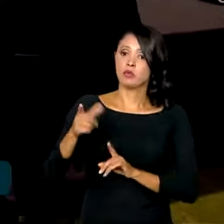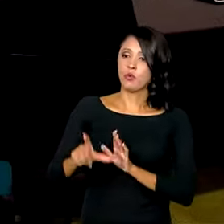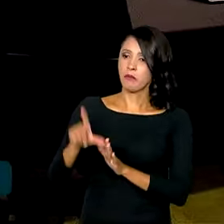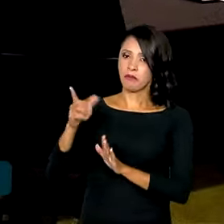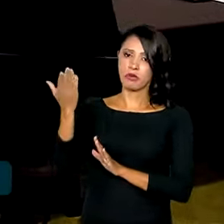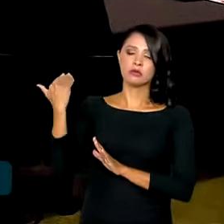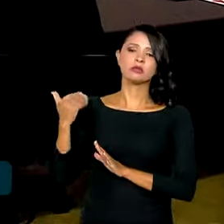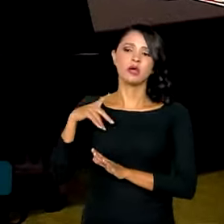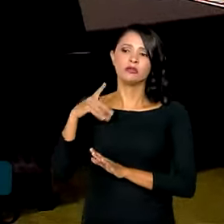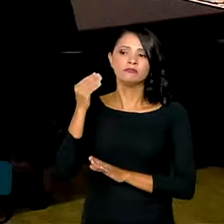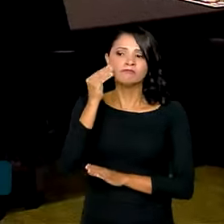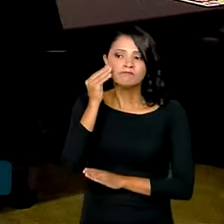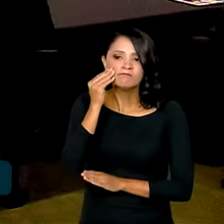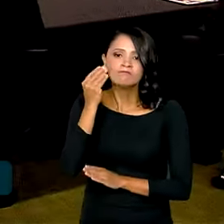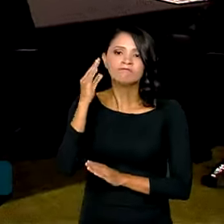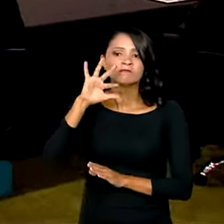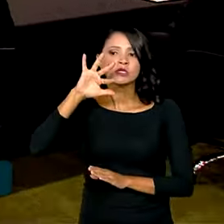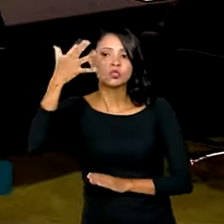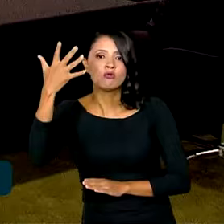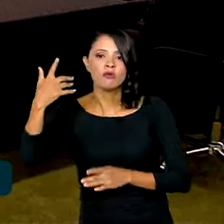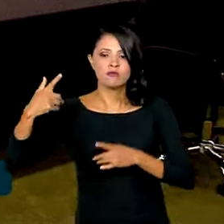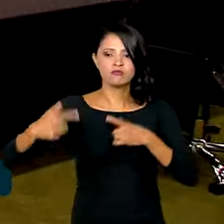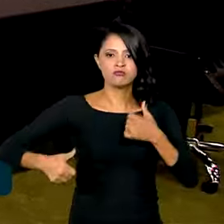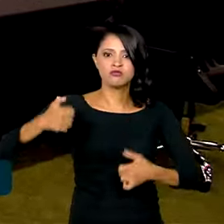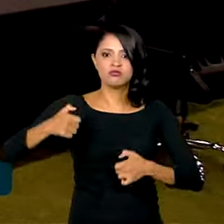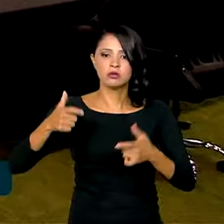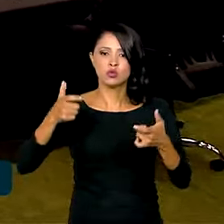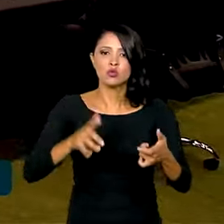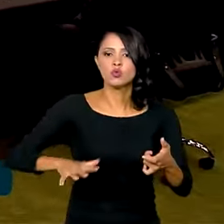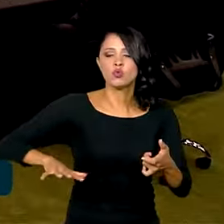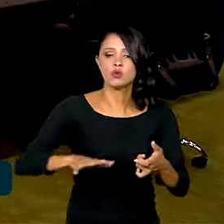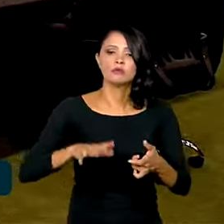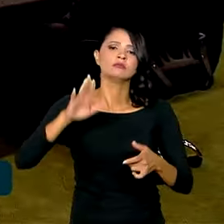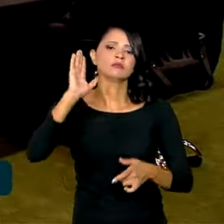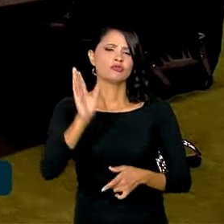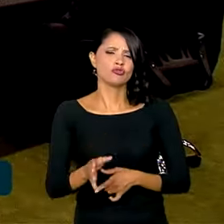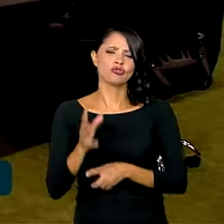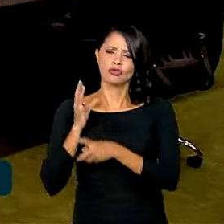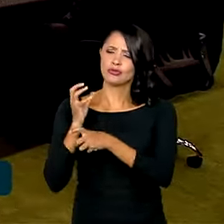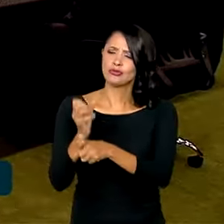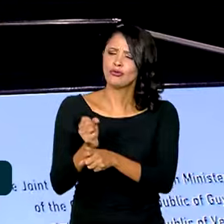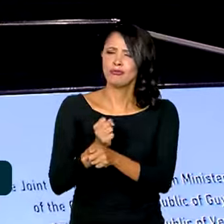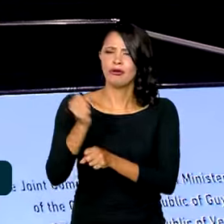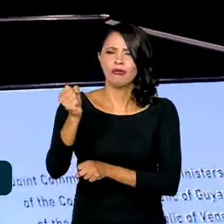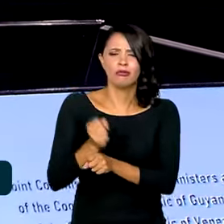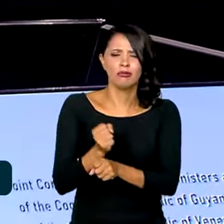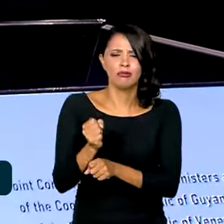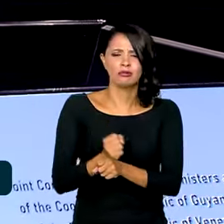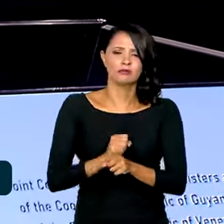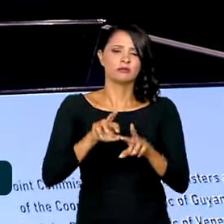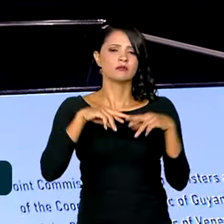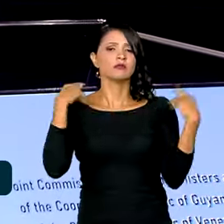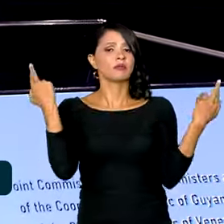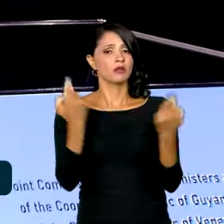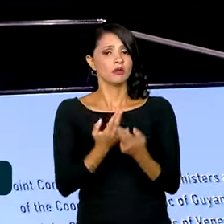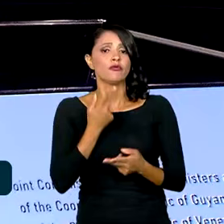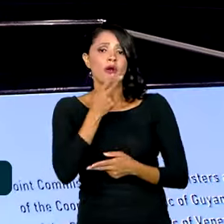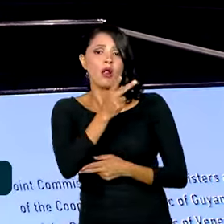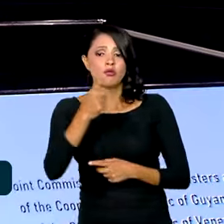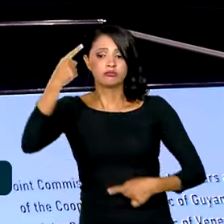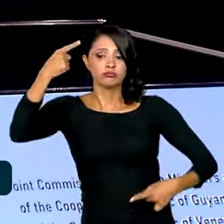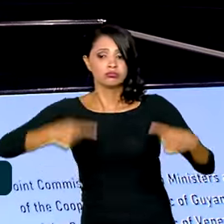tentativa de buscar resolver um conflito territorial que já dura anos. A reunião tratou da